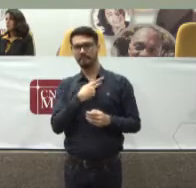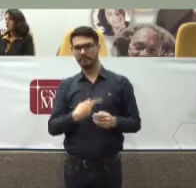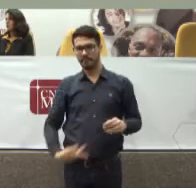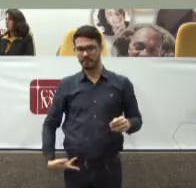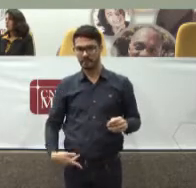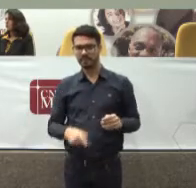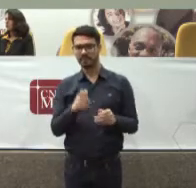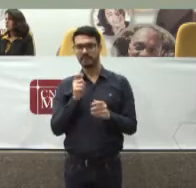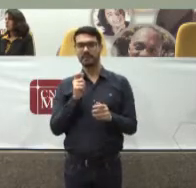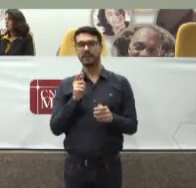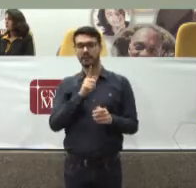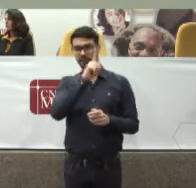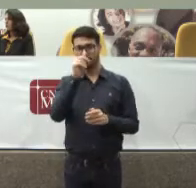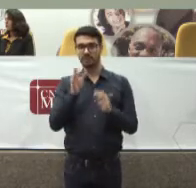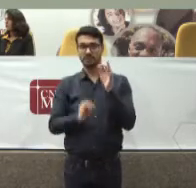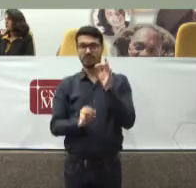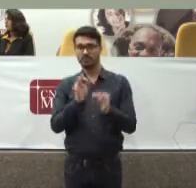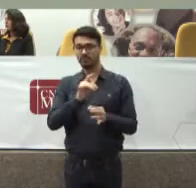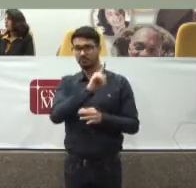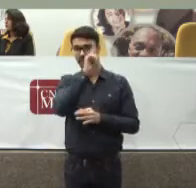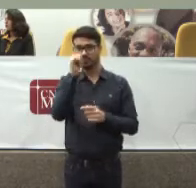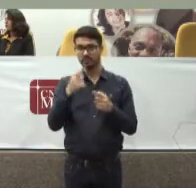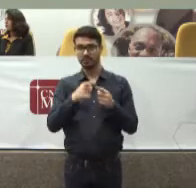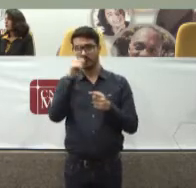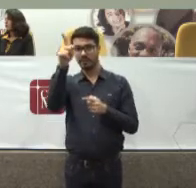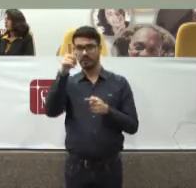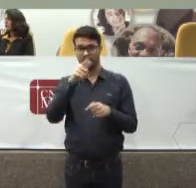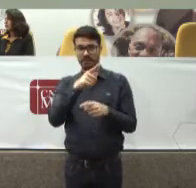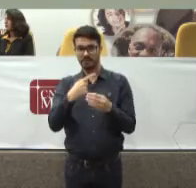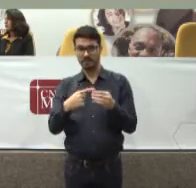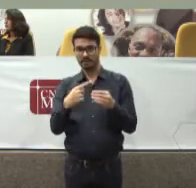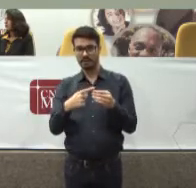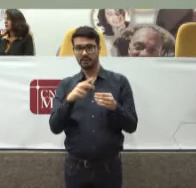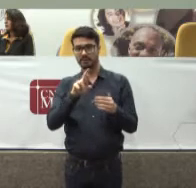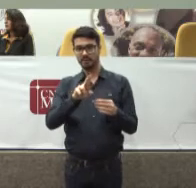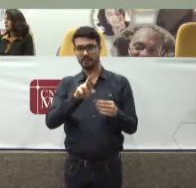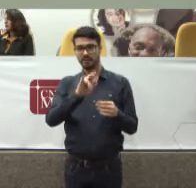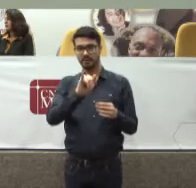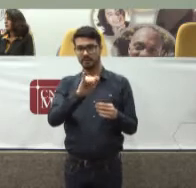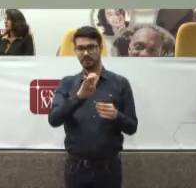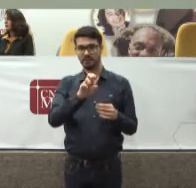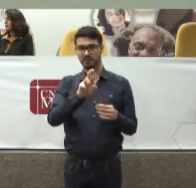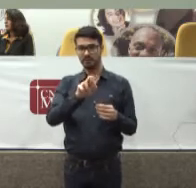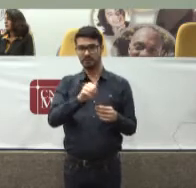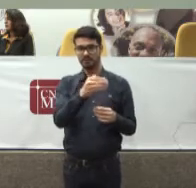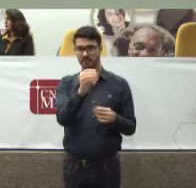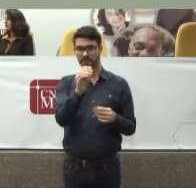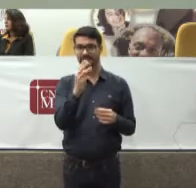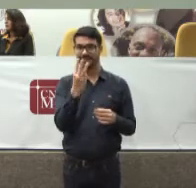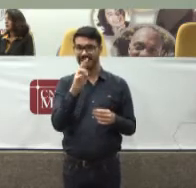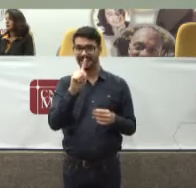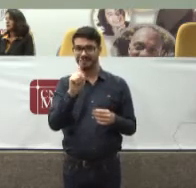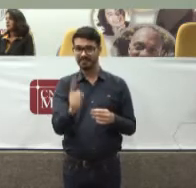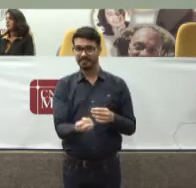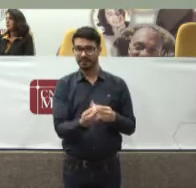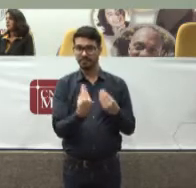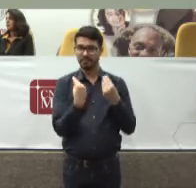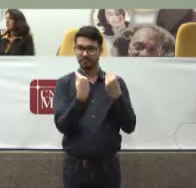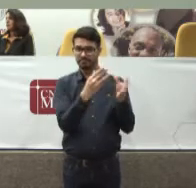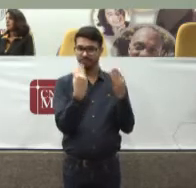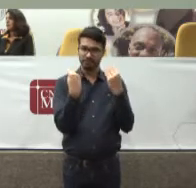Uma angústia Danada Porque em Ribeirão Preto O promotor De justiça Havia ajuizado 3 mil demandas